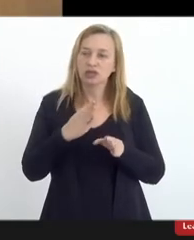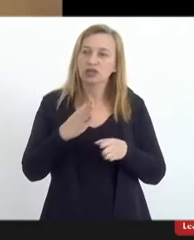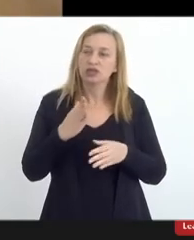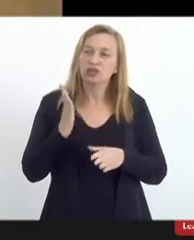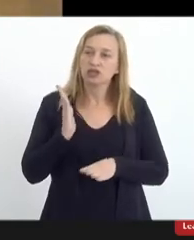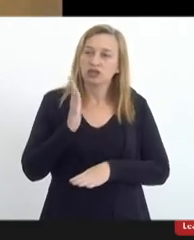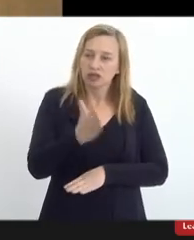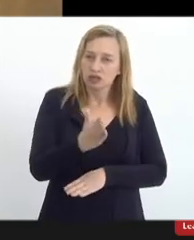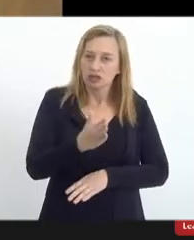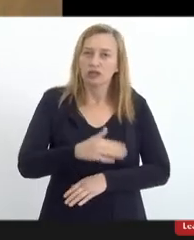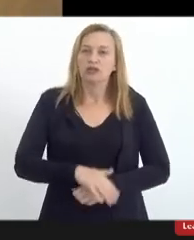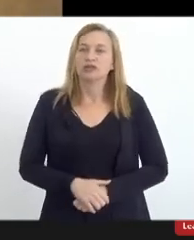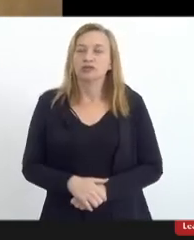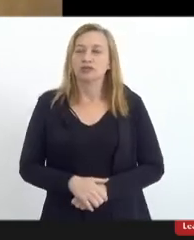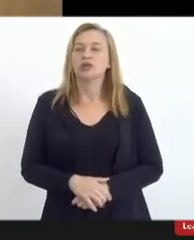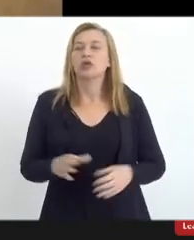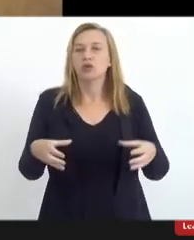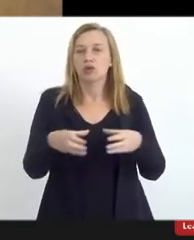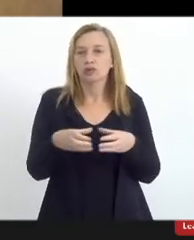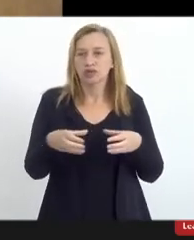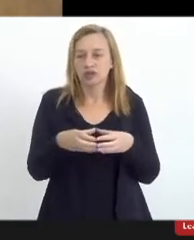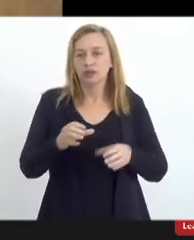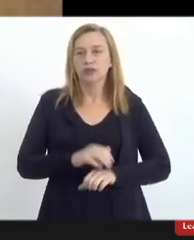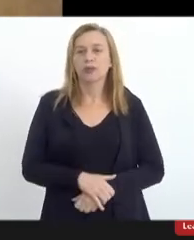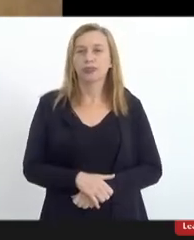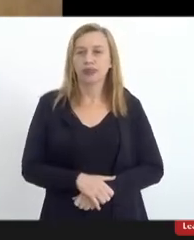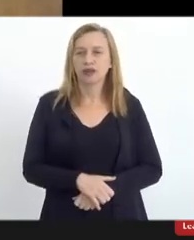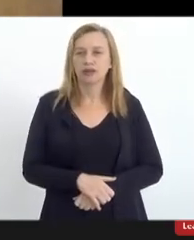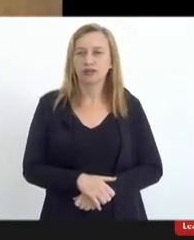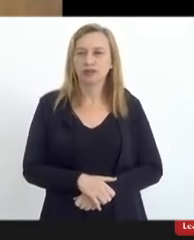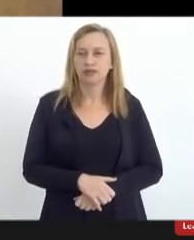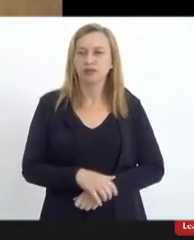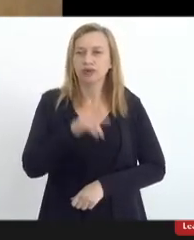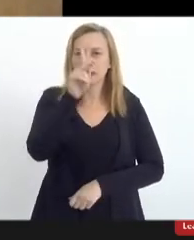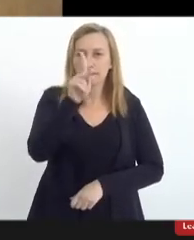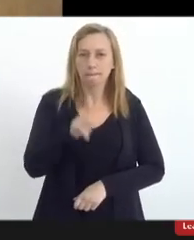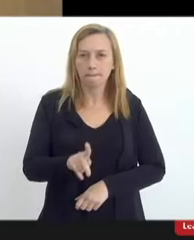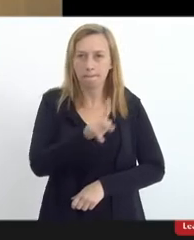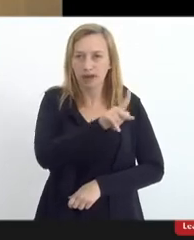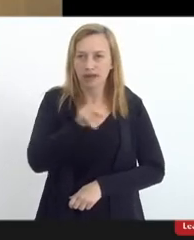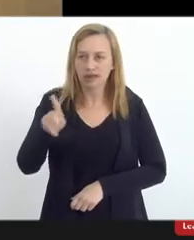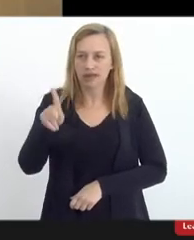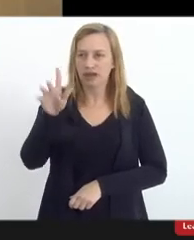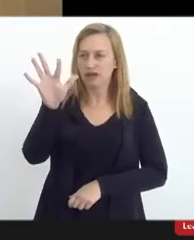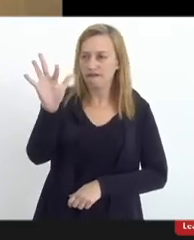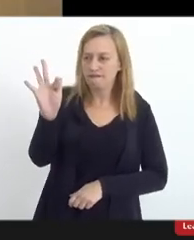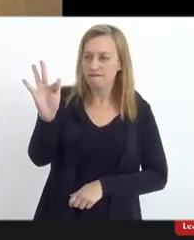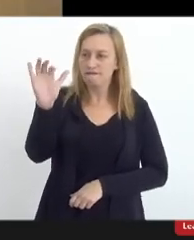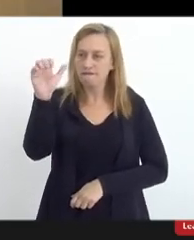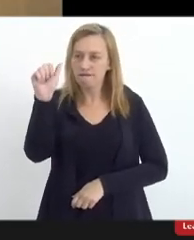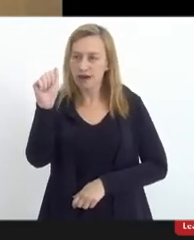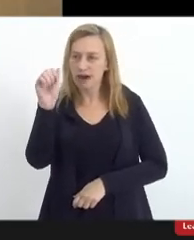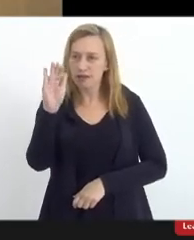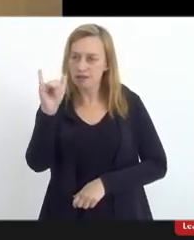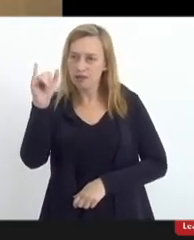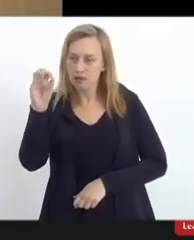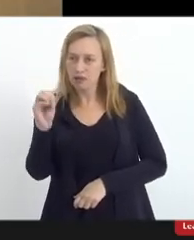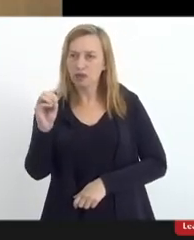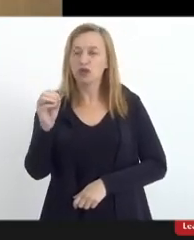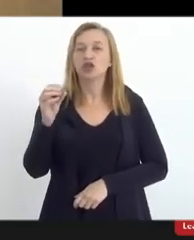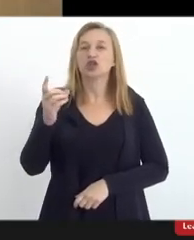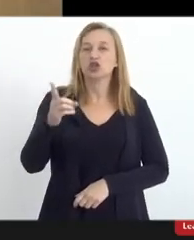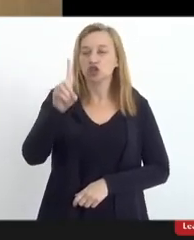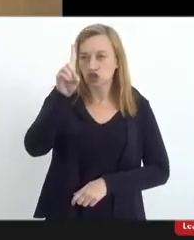preside diretamente a Comissão de Ecumenismo. Padre Fábio Luiz, que atualmente também é diretor espiritual do